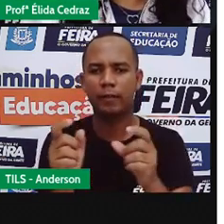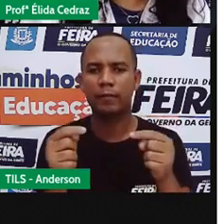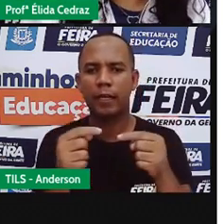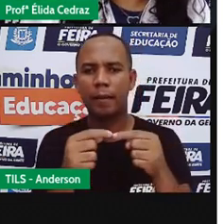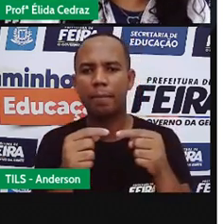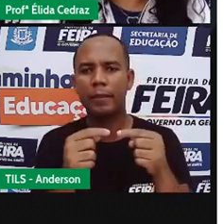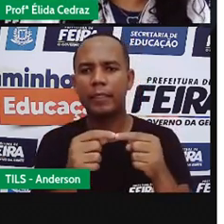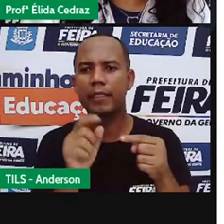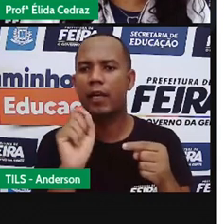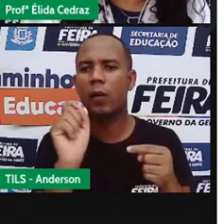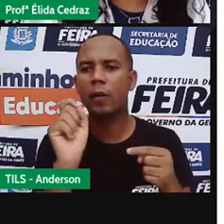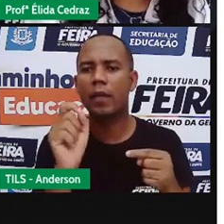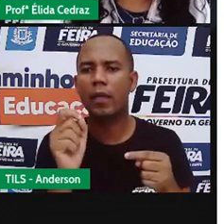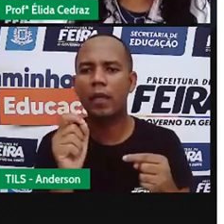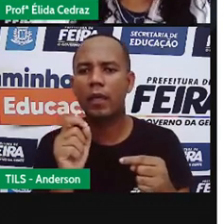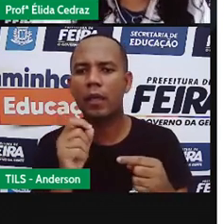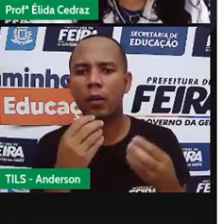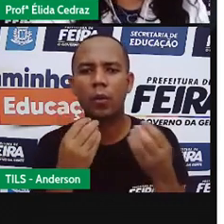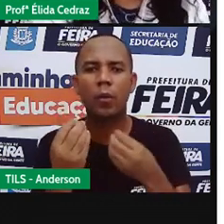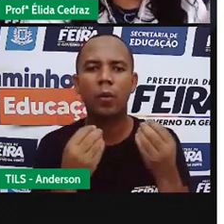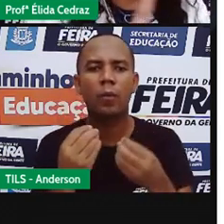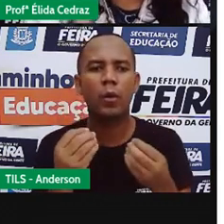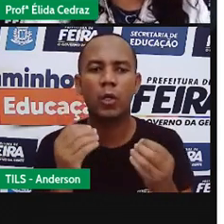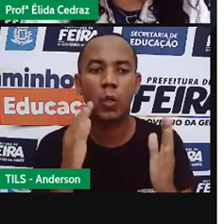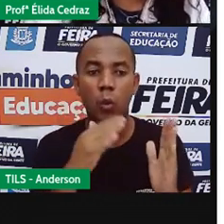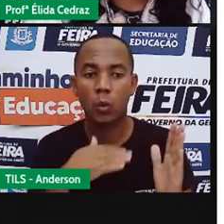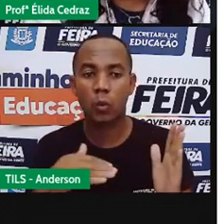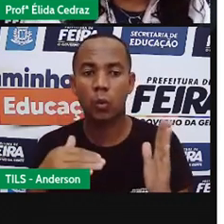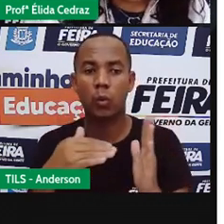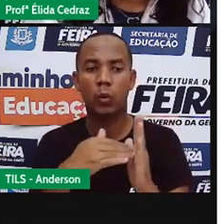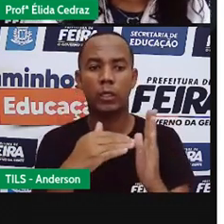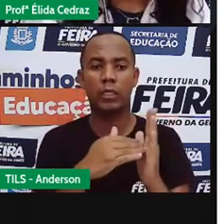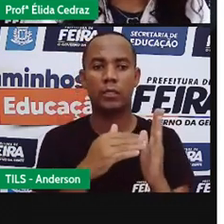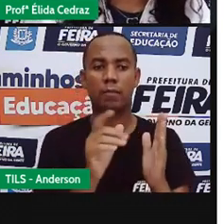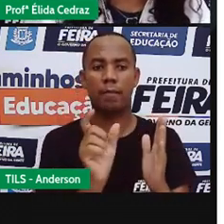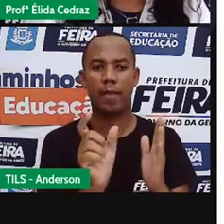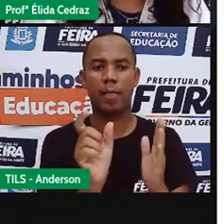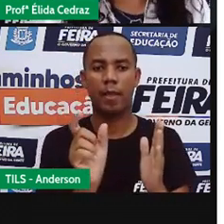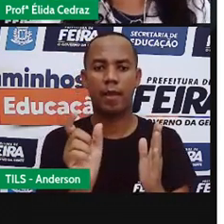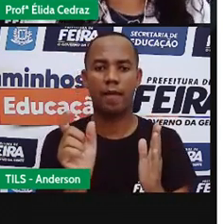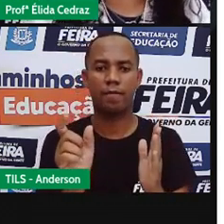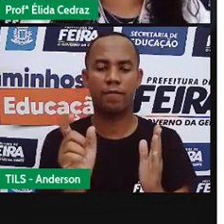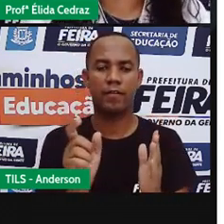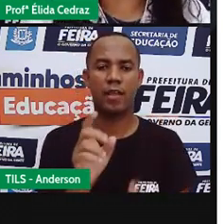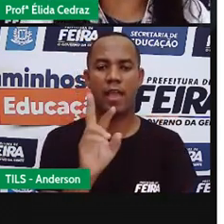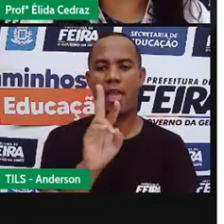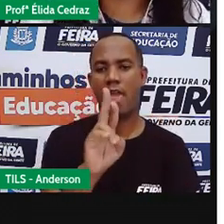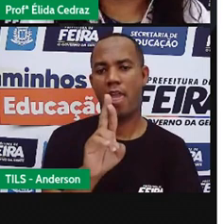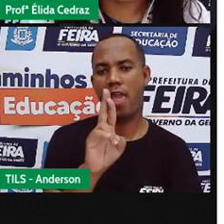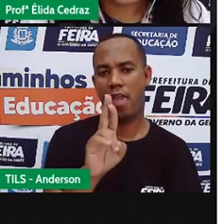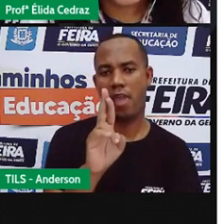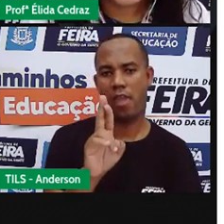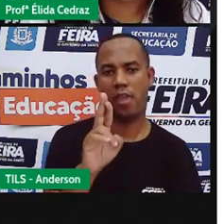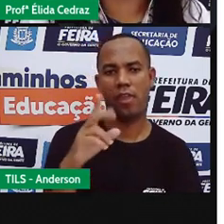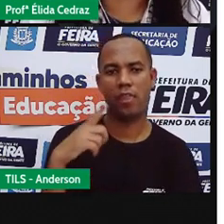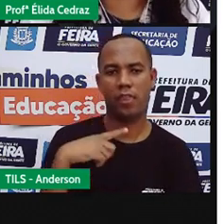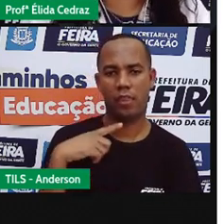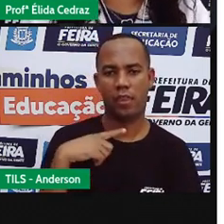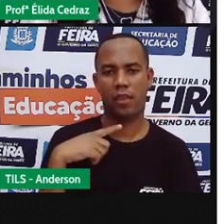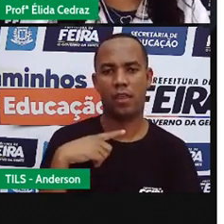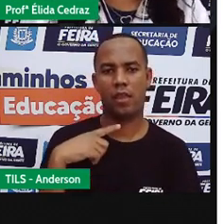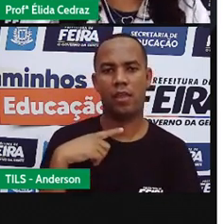Viu o que elas têm de comum? Todas essas palavras têm uma letra R.